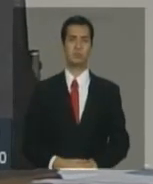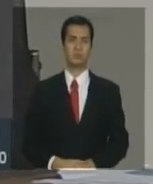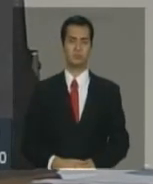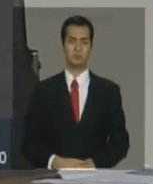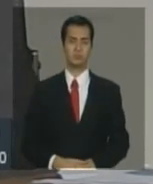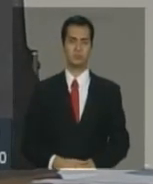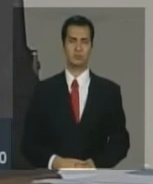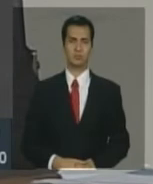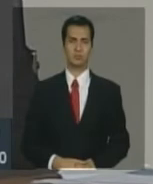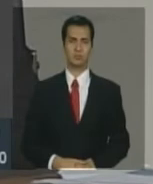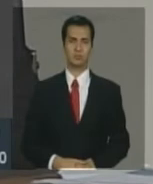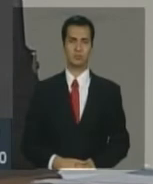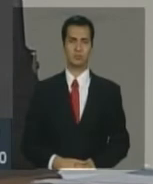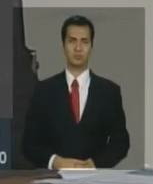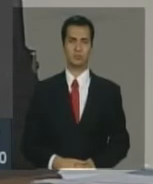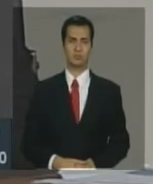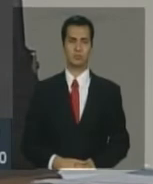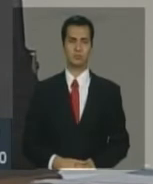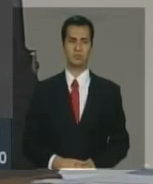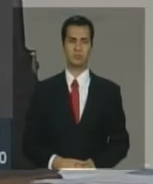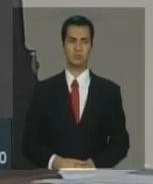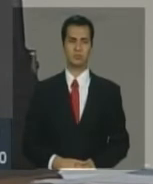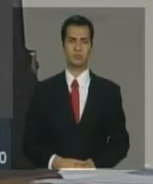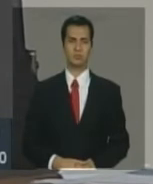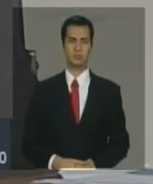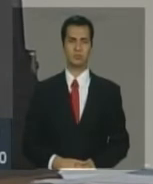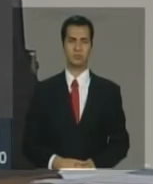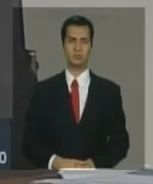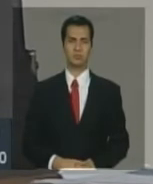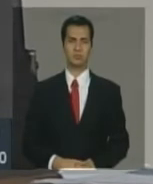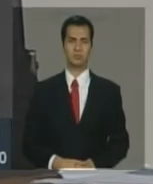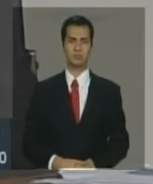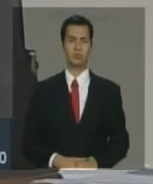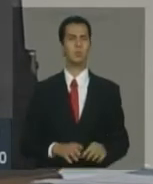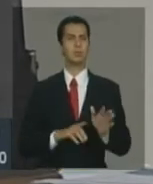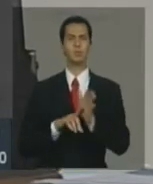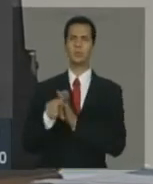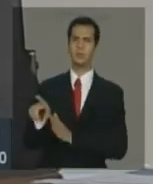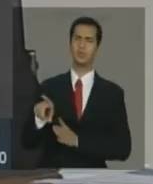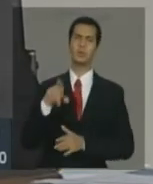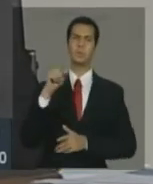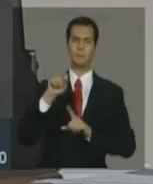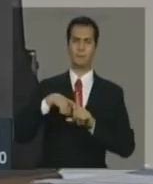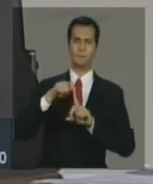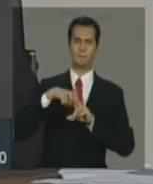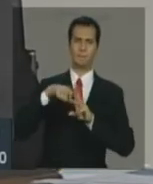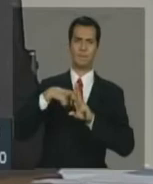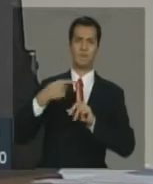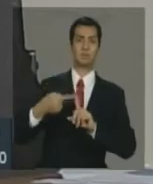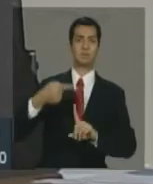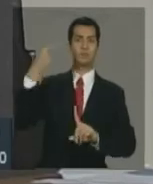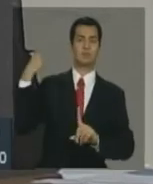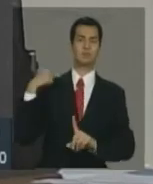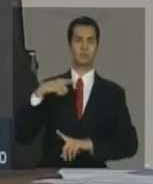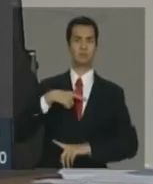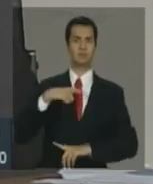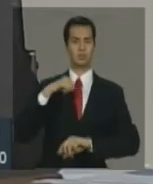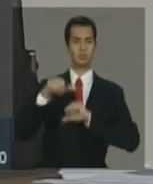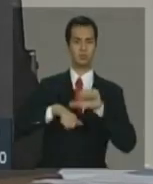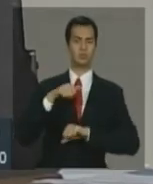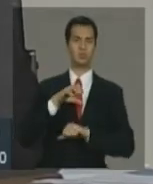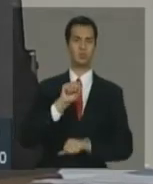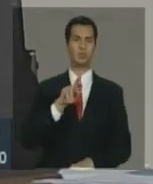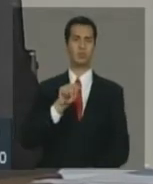Secretário, a dúvida que eu tinha é a seguinte. Para os meses anteriores, vocês fazem ajustes no superávit?